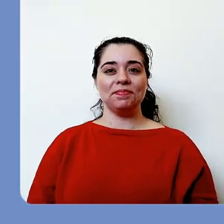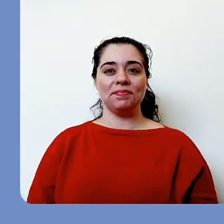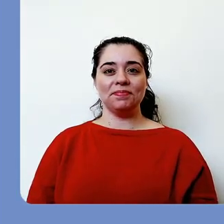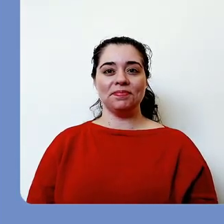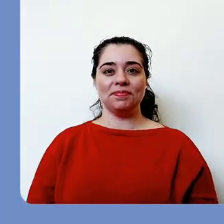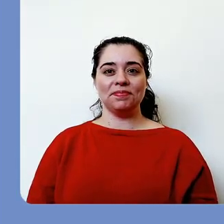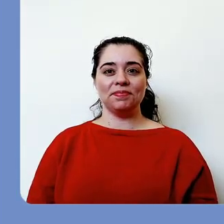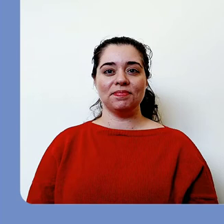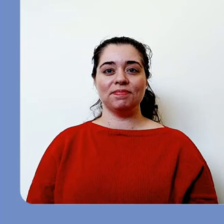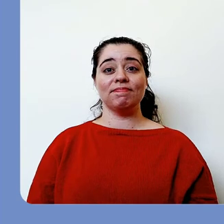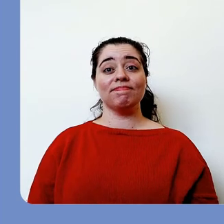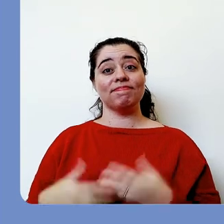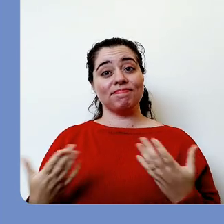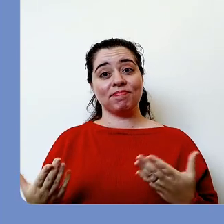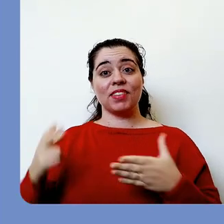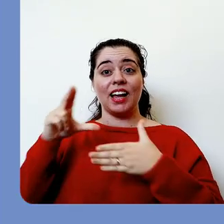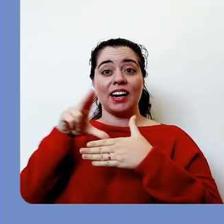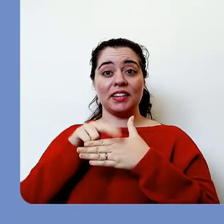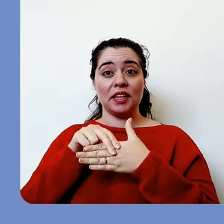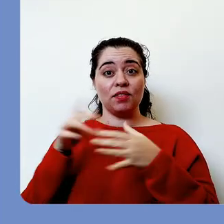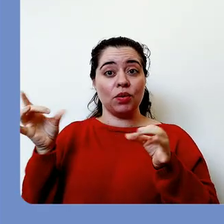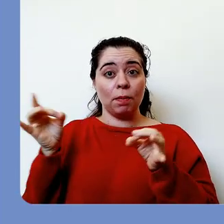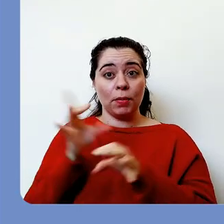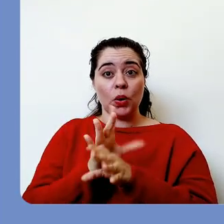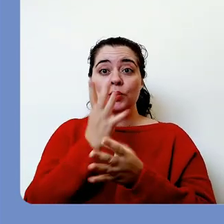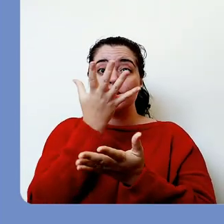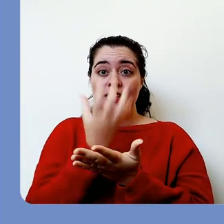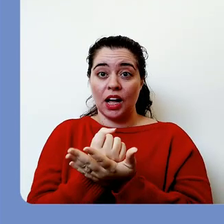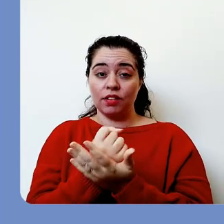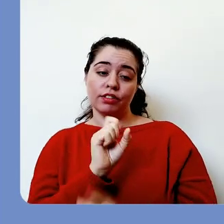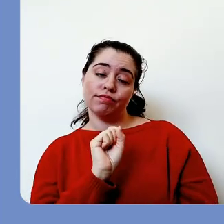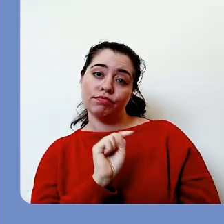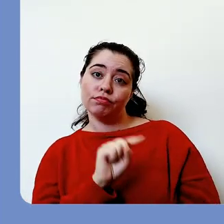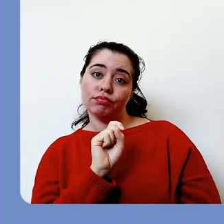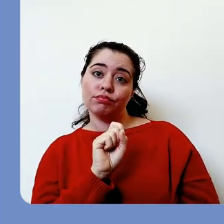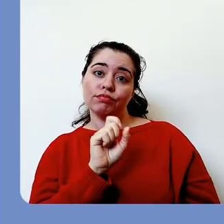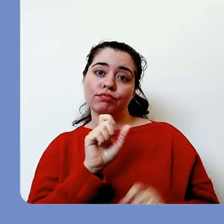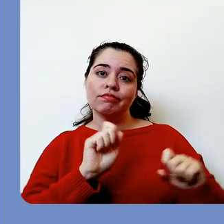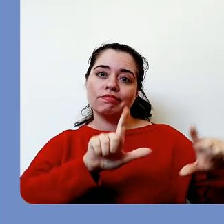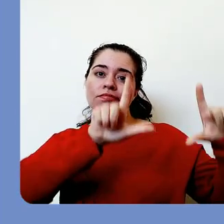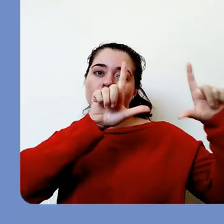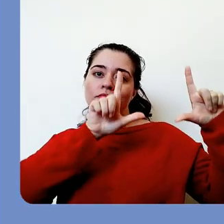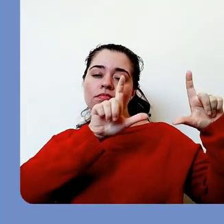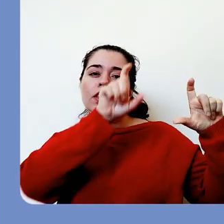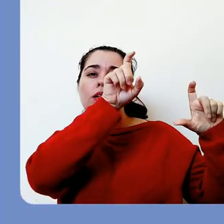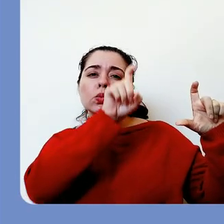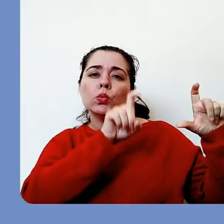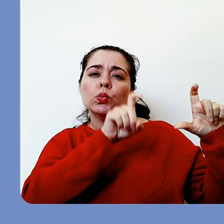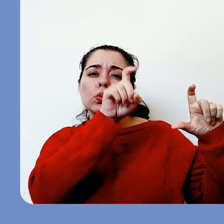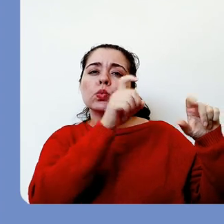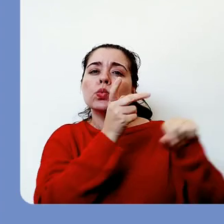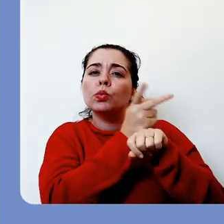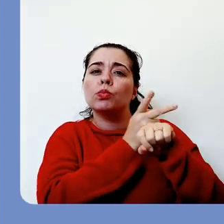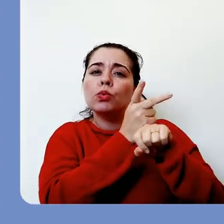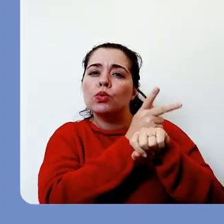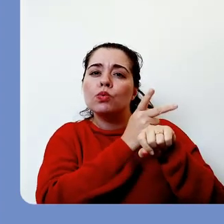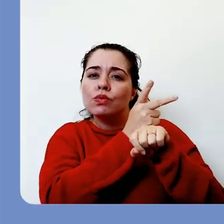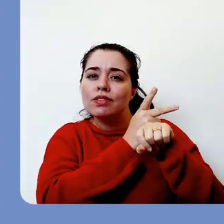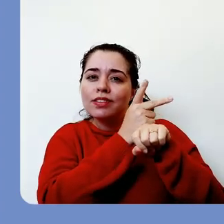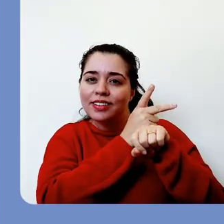Tendo esse arquivo salvo, basta você selecionar o arquivo onde você salvou no seu computador